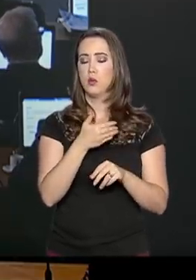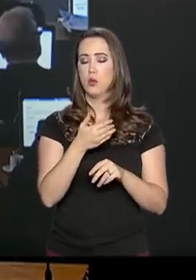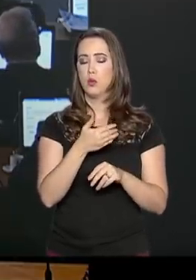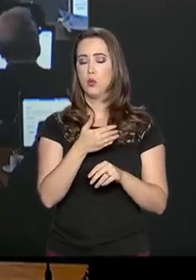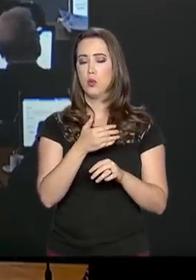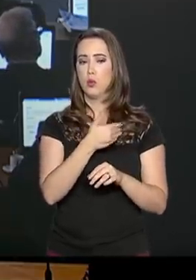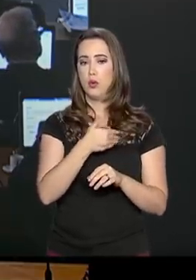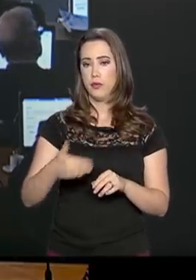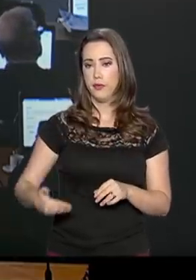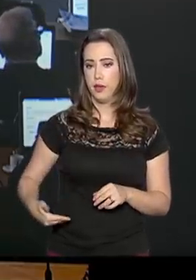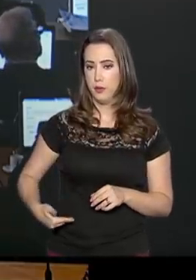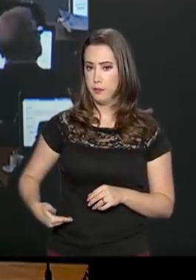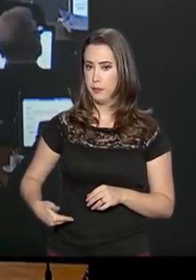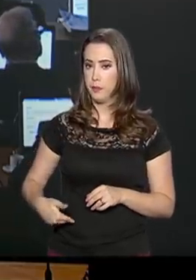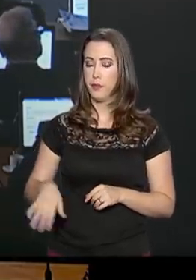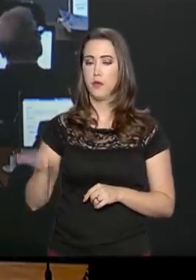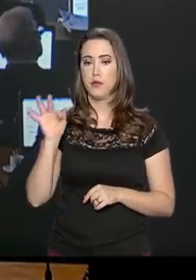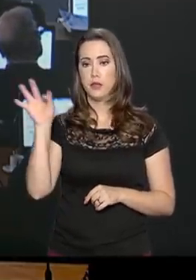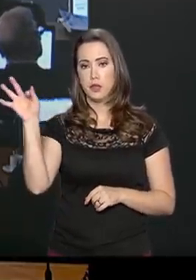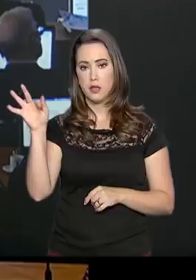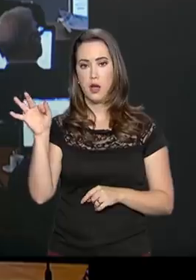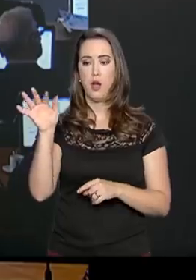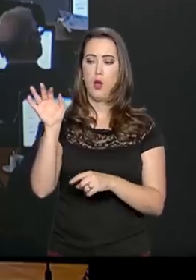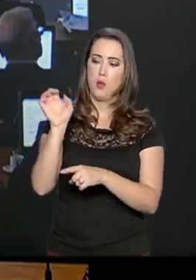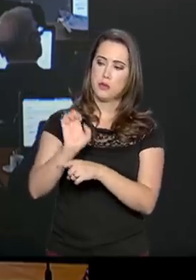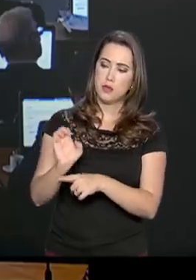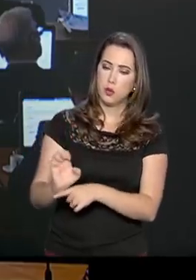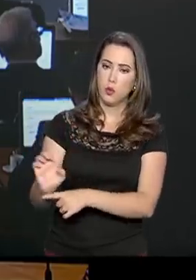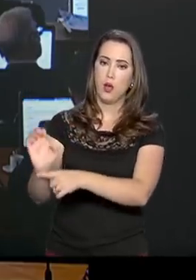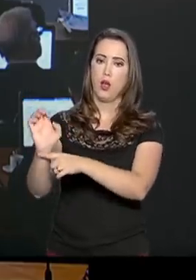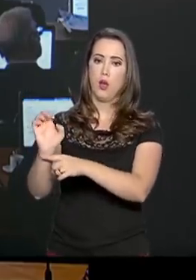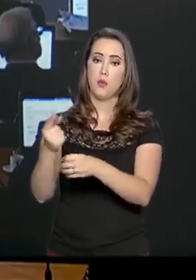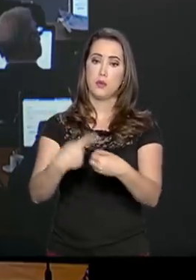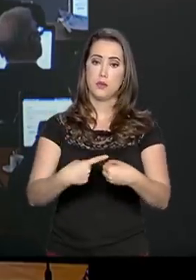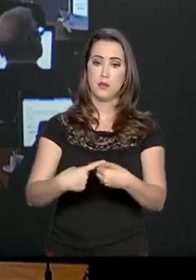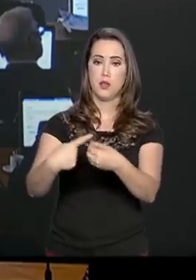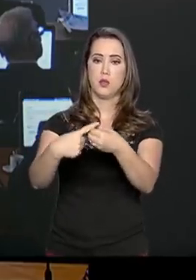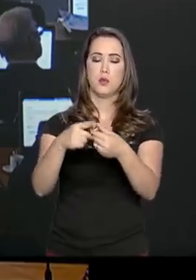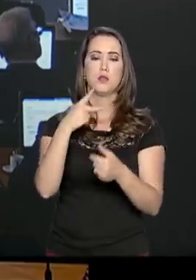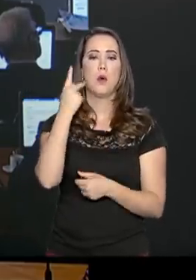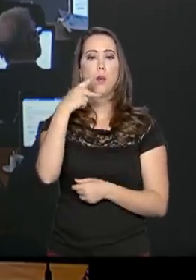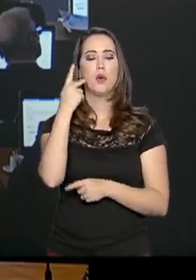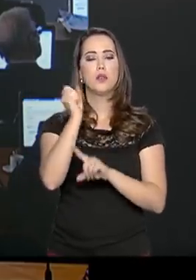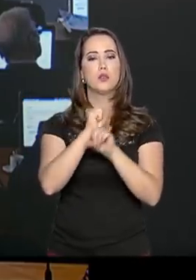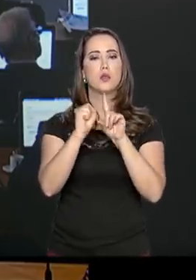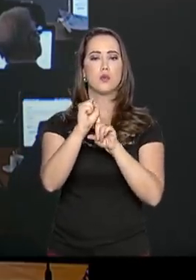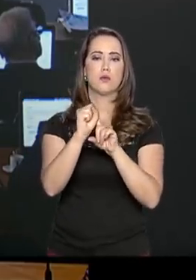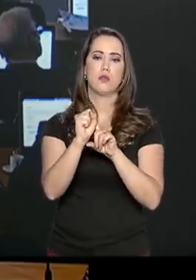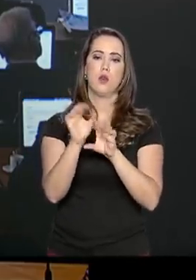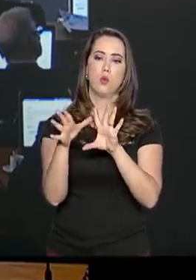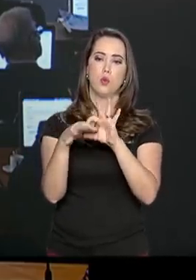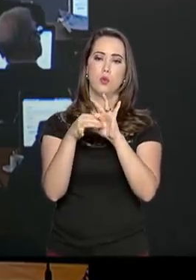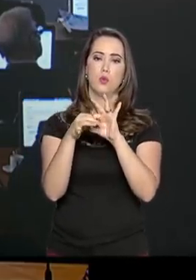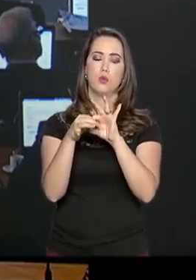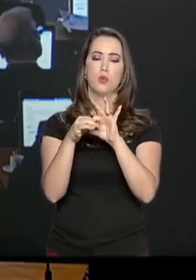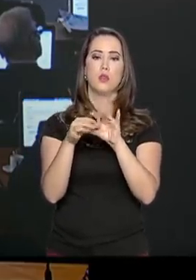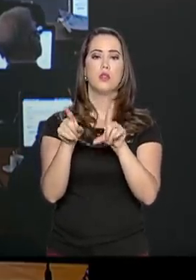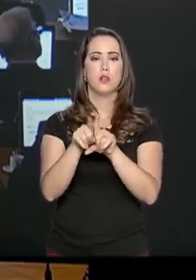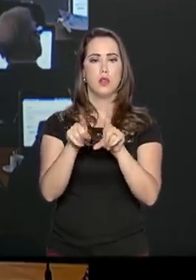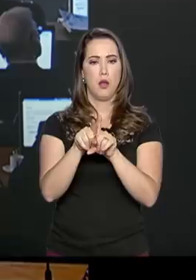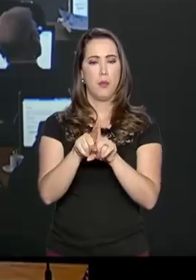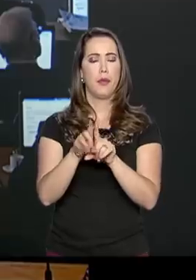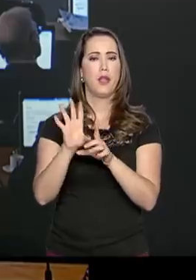e do município em questão, para que houvesse uma ação, vamos dizer assim, uma política social e urbanística,